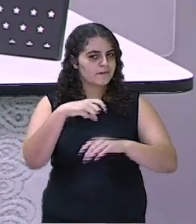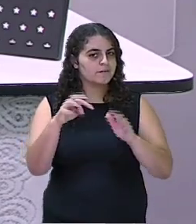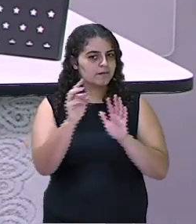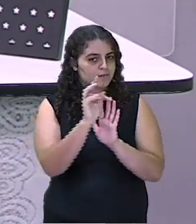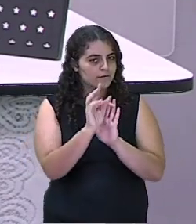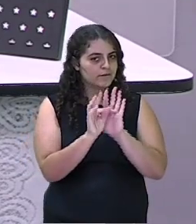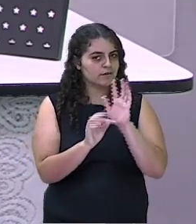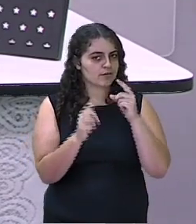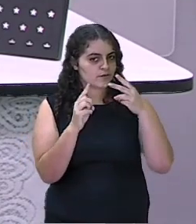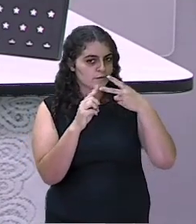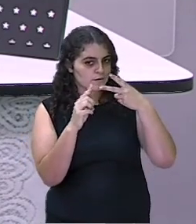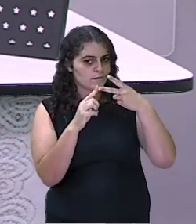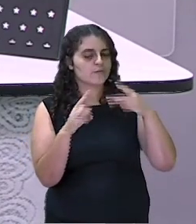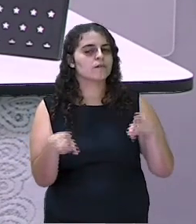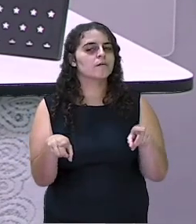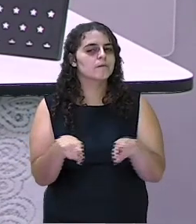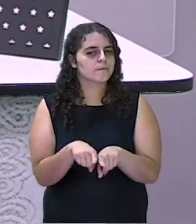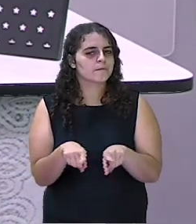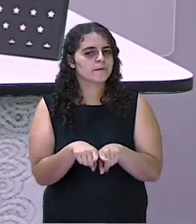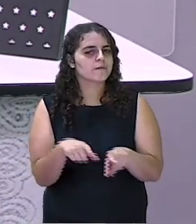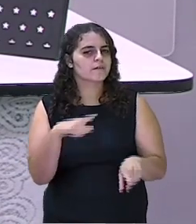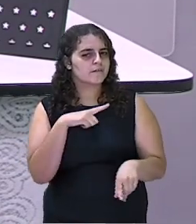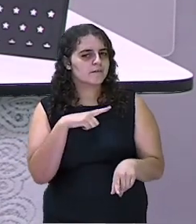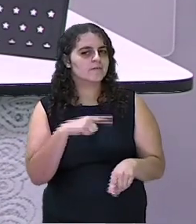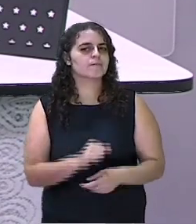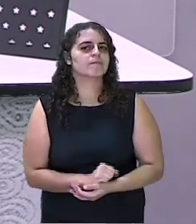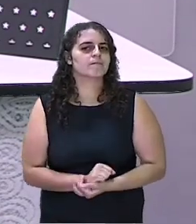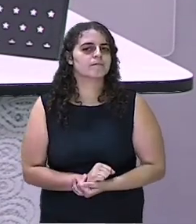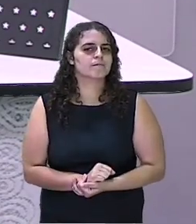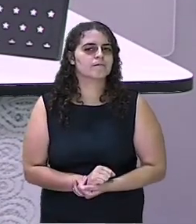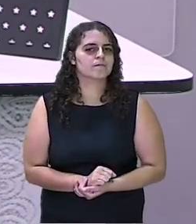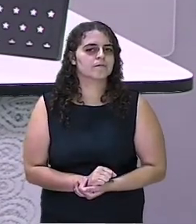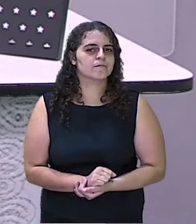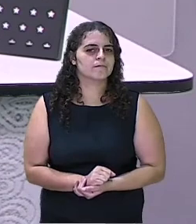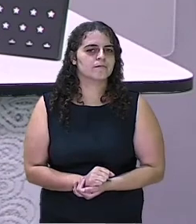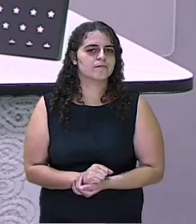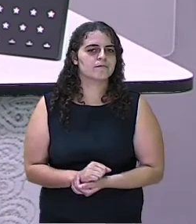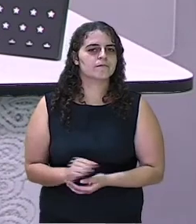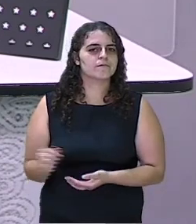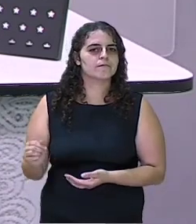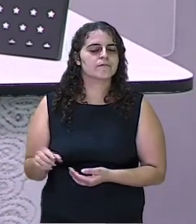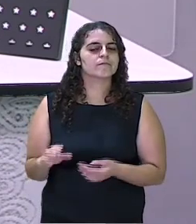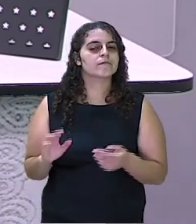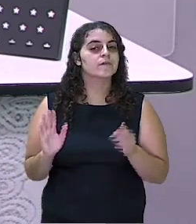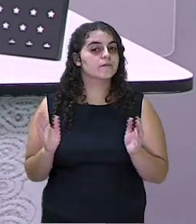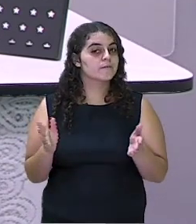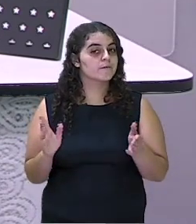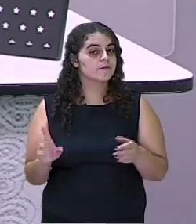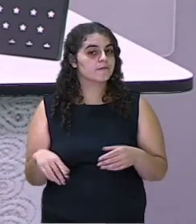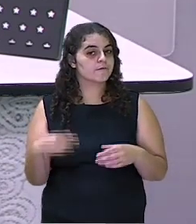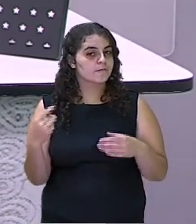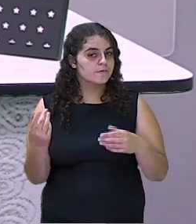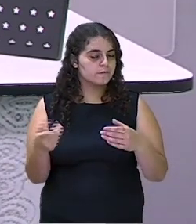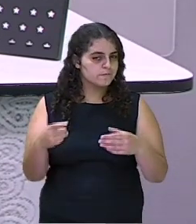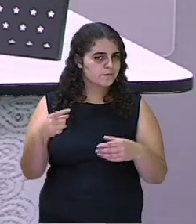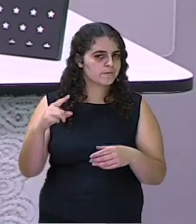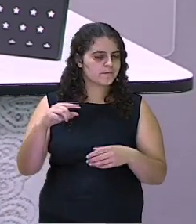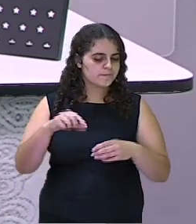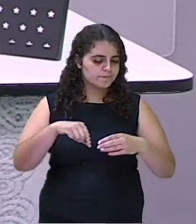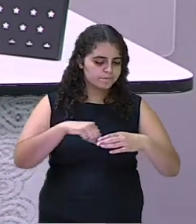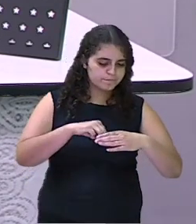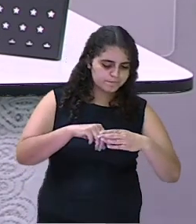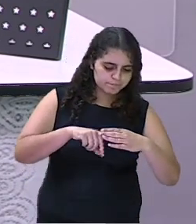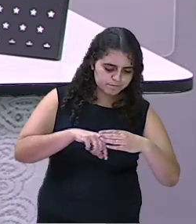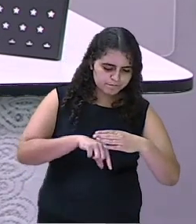amarelinha também possui o passo a passo. Vamos agora ao nosso próximo